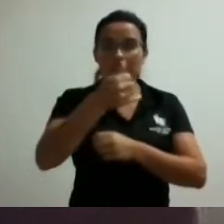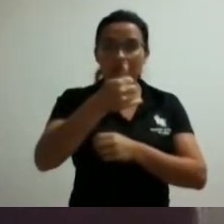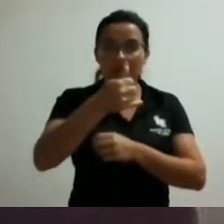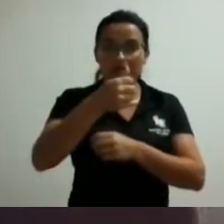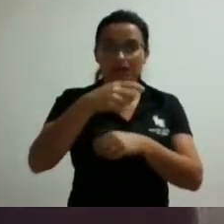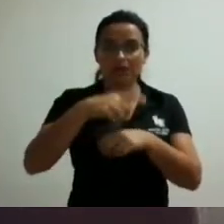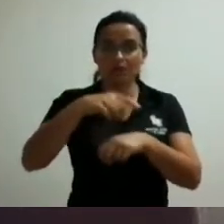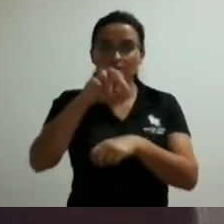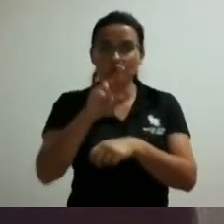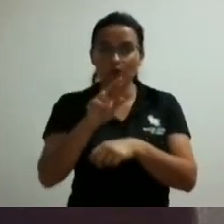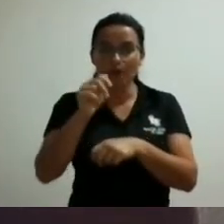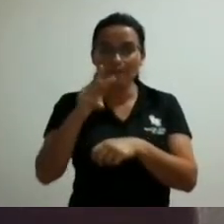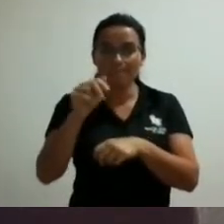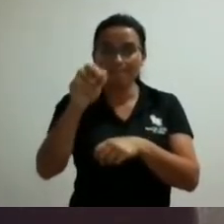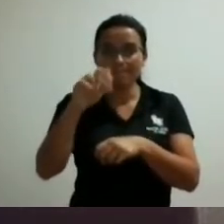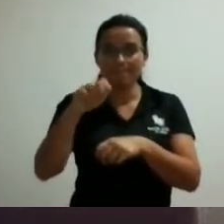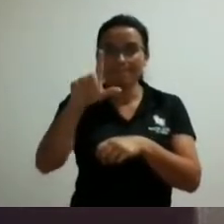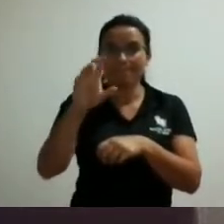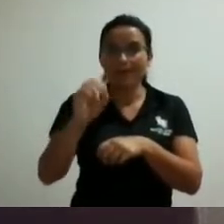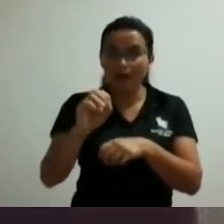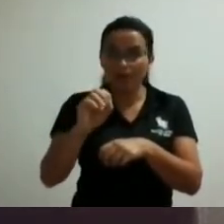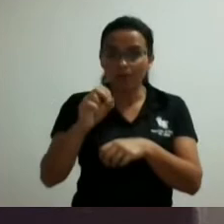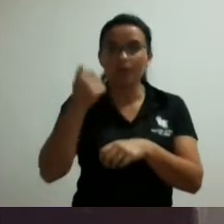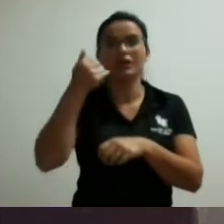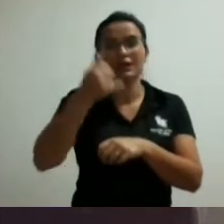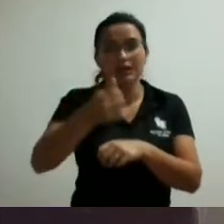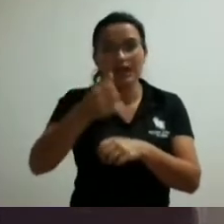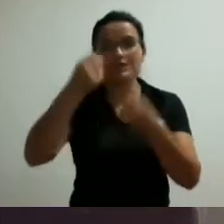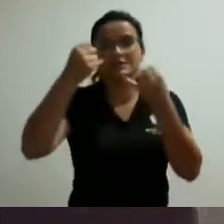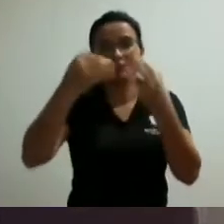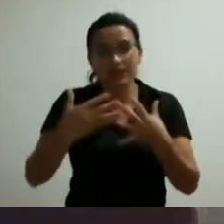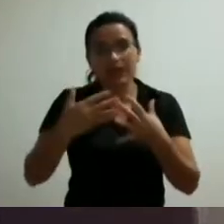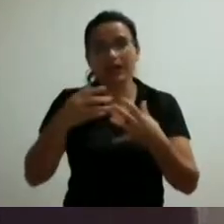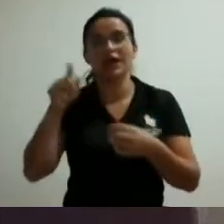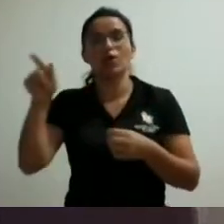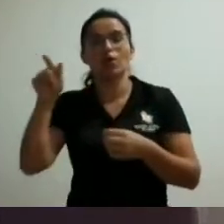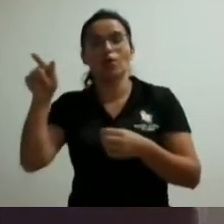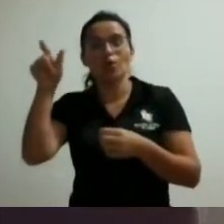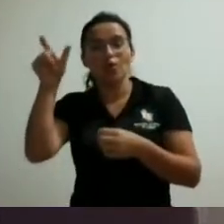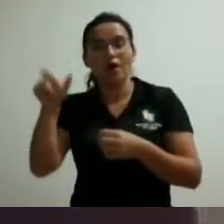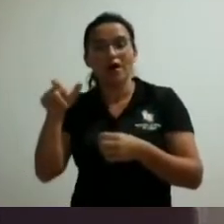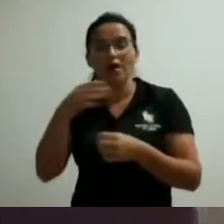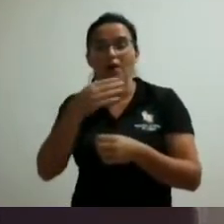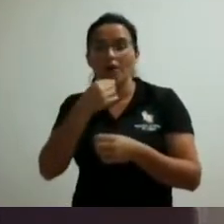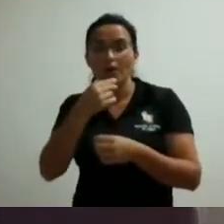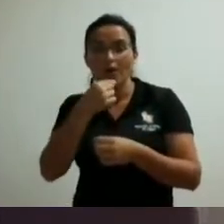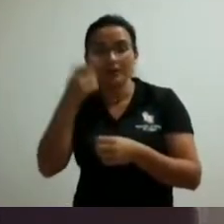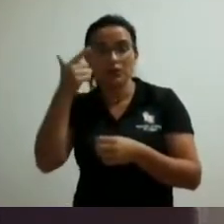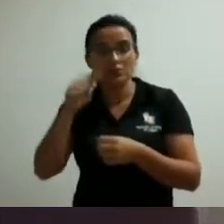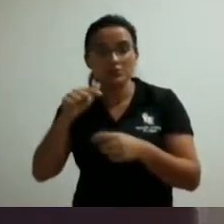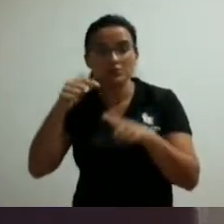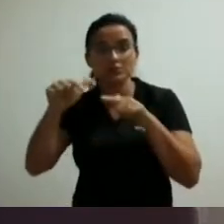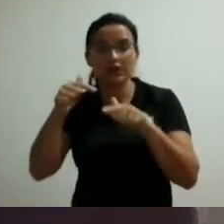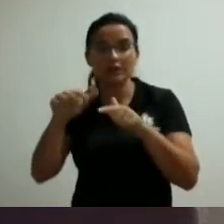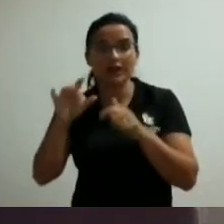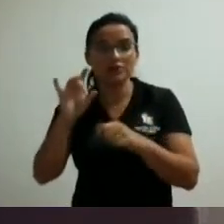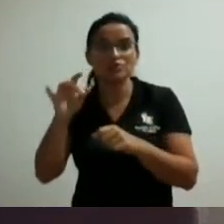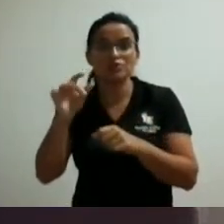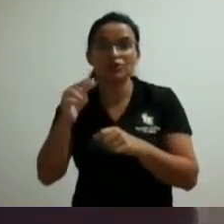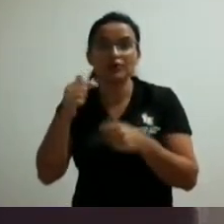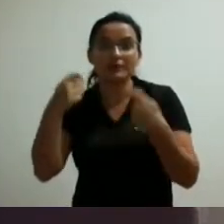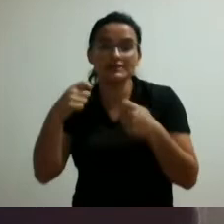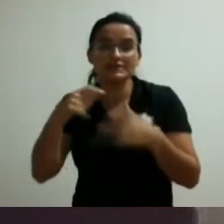emprego Bahamas mas não tem o título ele teve a sensibilidade de ligar para a justiça eleitoral presidia na época a sessão